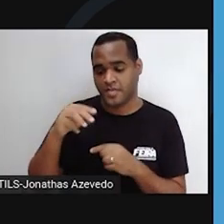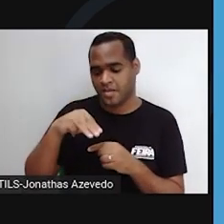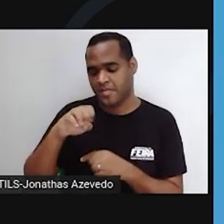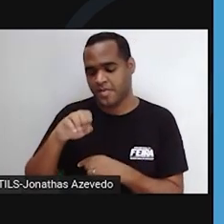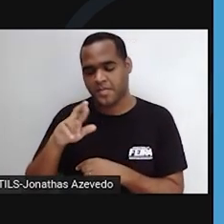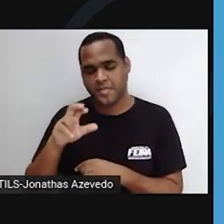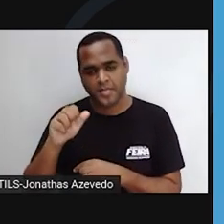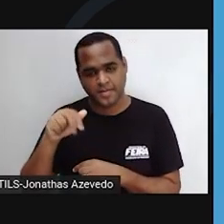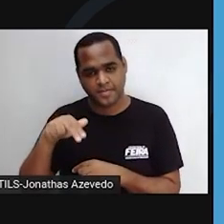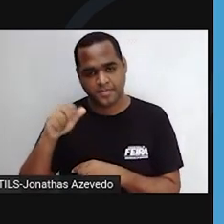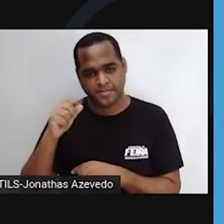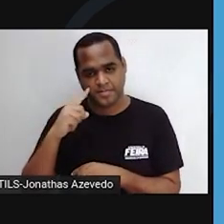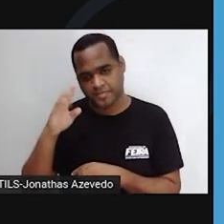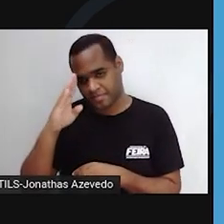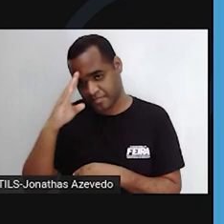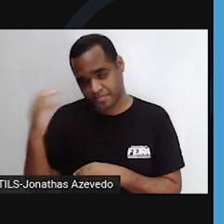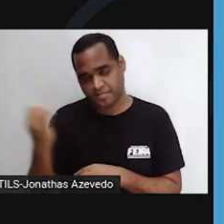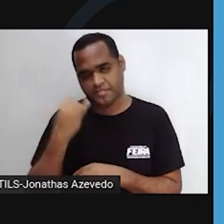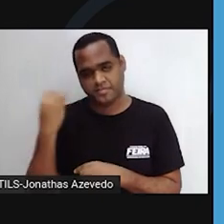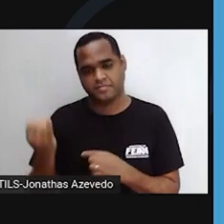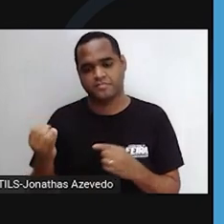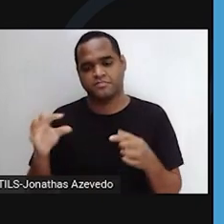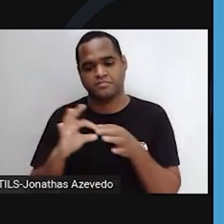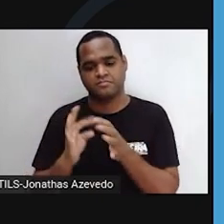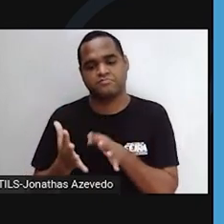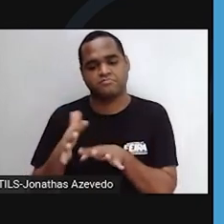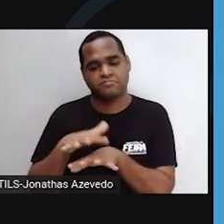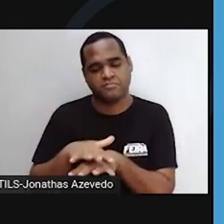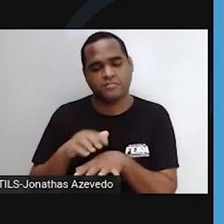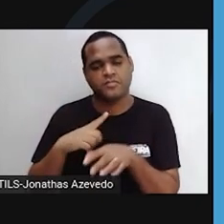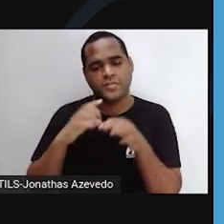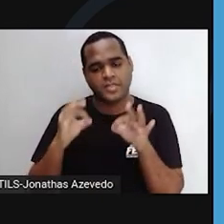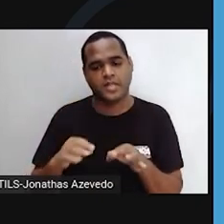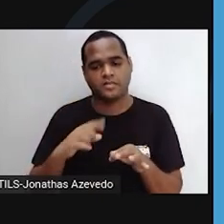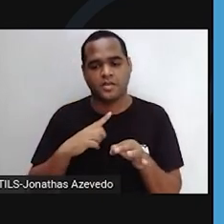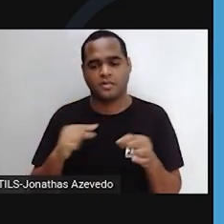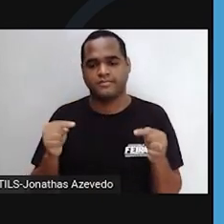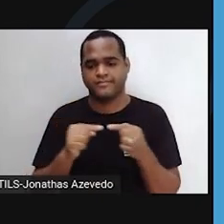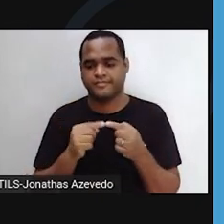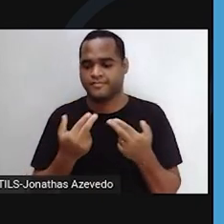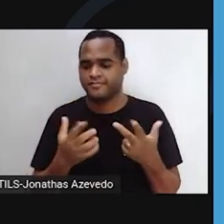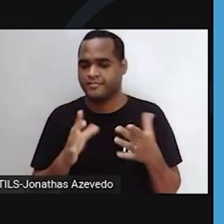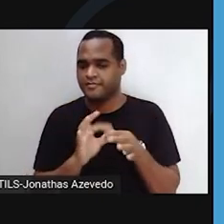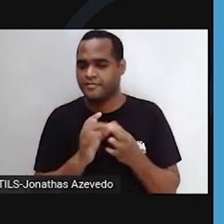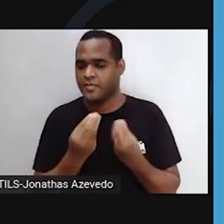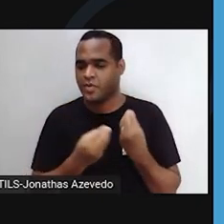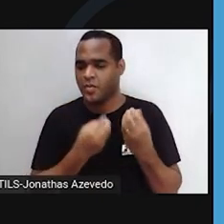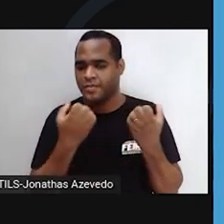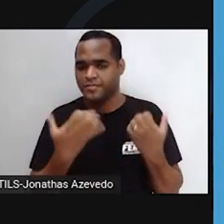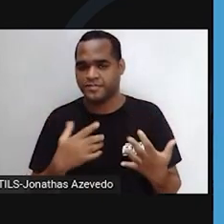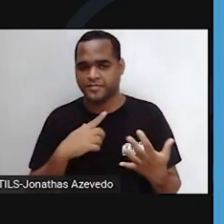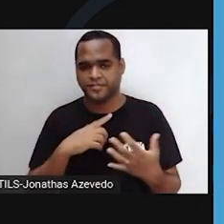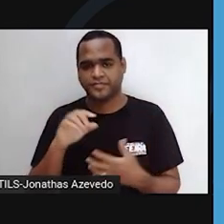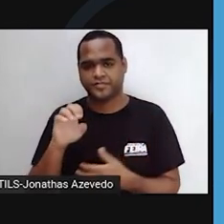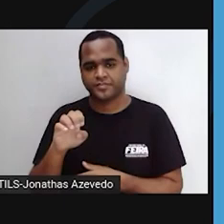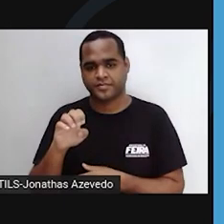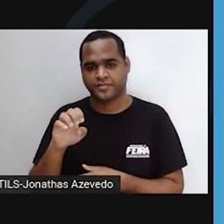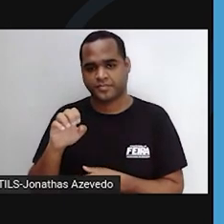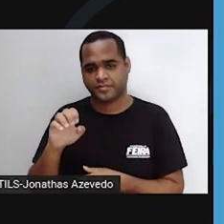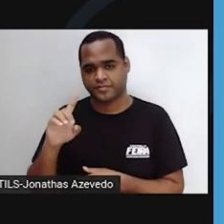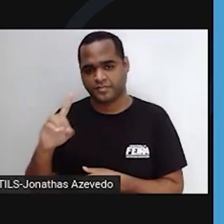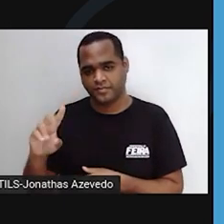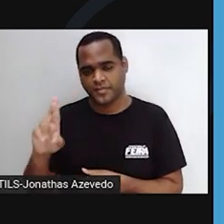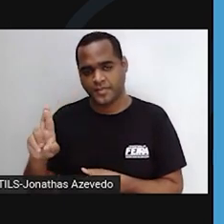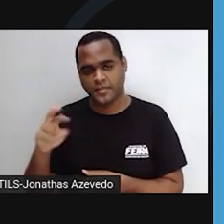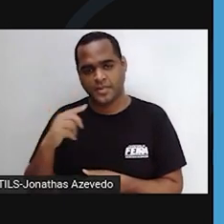plasmática. Sua função está associada ao processamento de substâncias produzidas pelo retículo endoplasmático rugoso. Essa